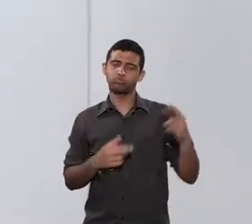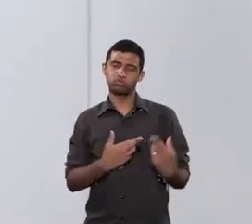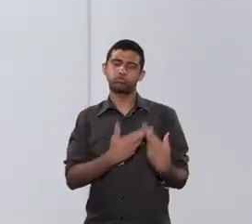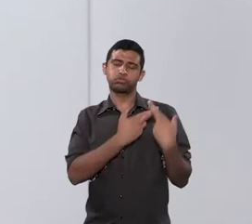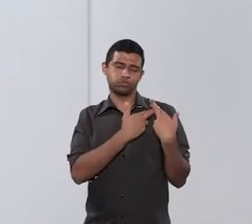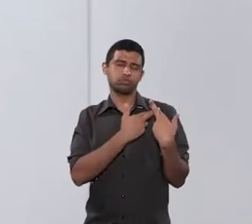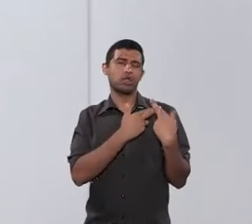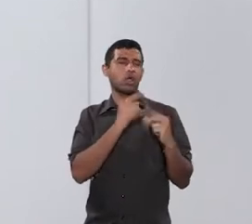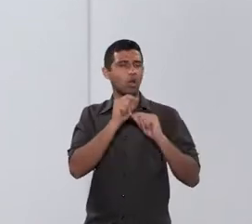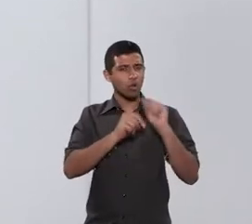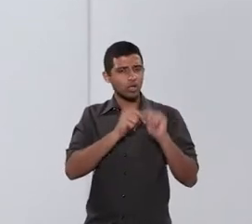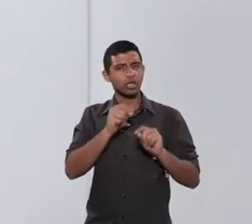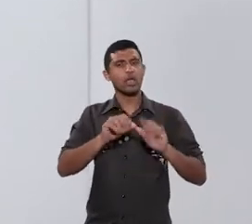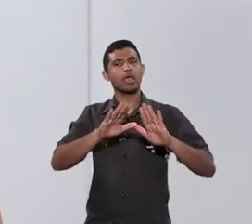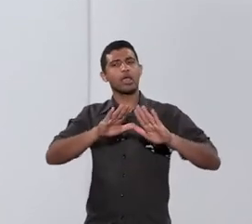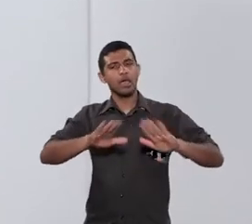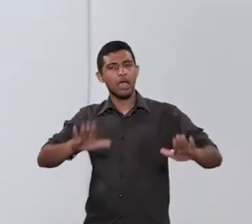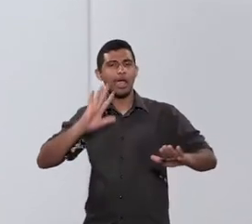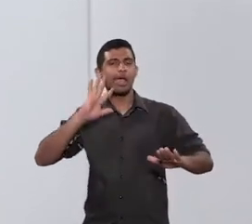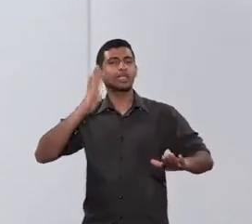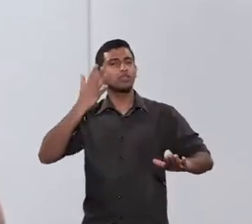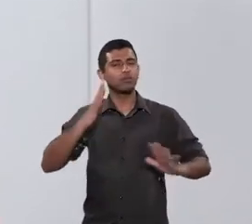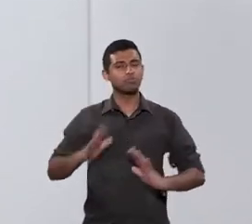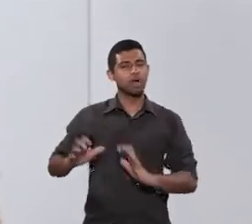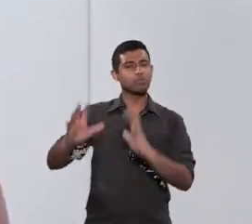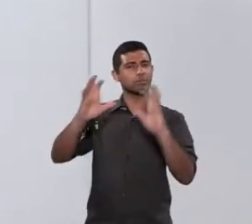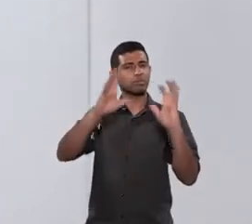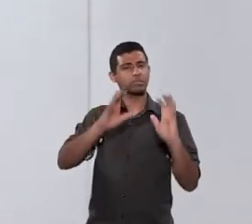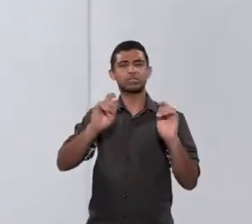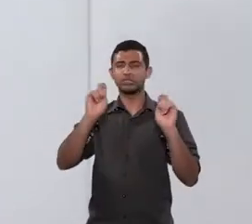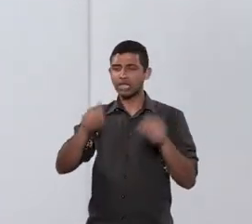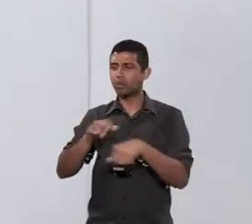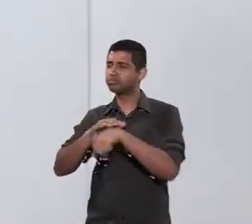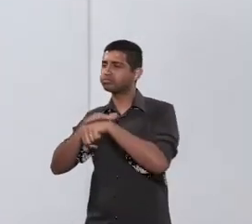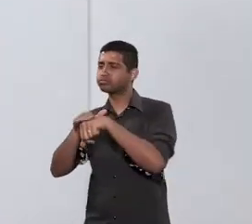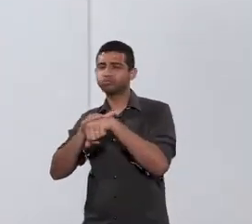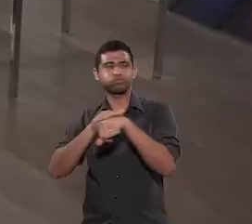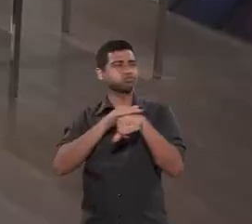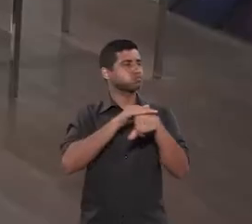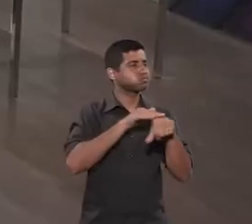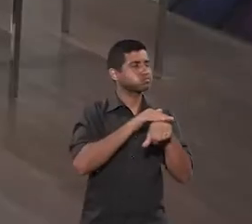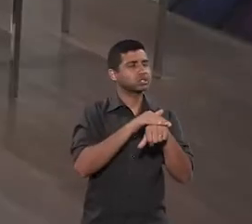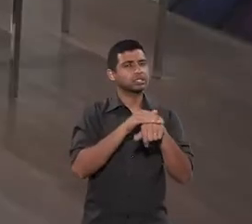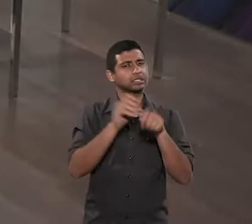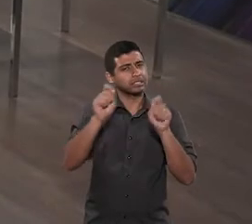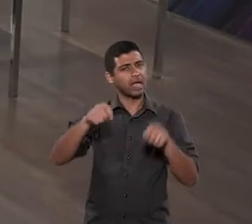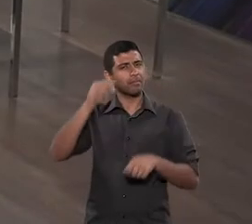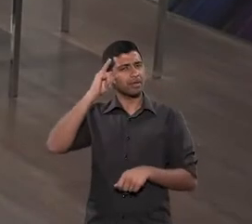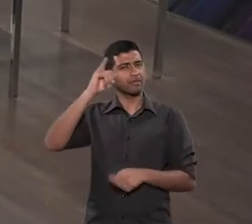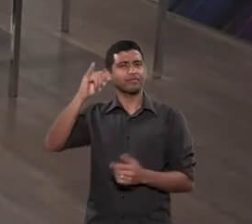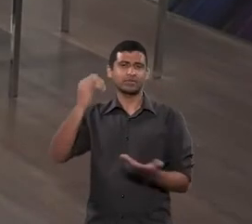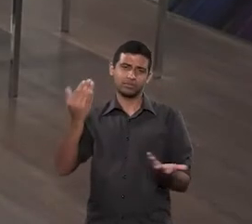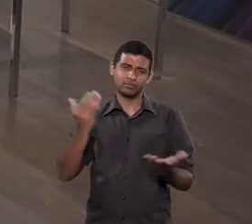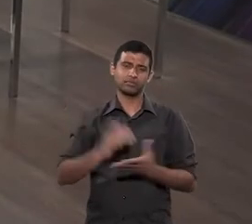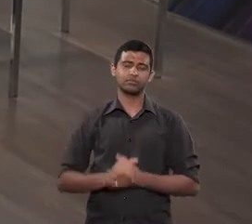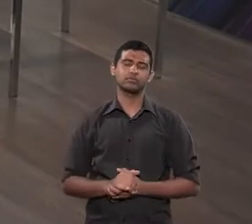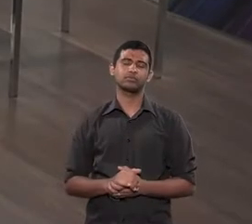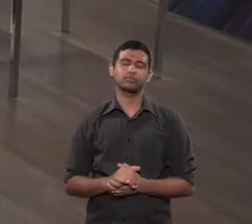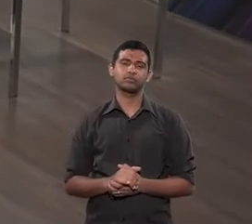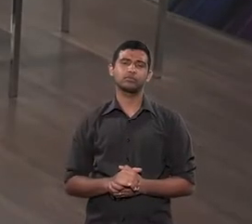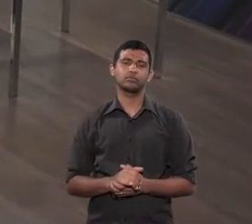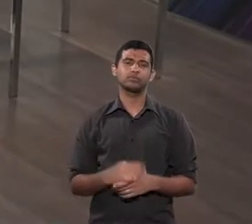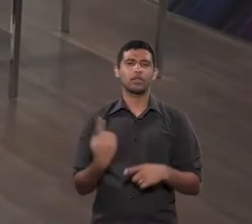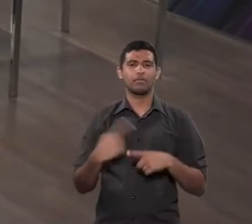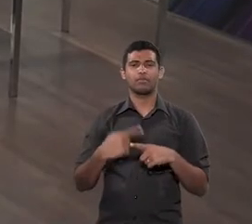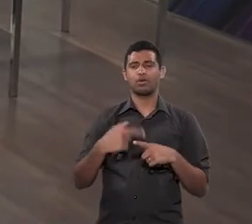ela tem um papel de atenuar, solucionar conflitos com as próprias partes. Como prevenção. Como prevenção. Como a forma